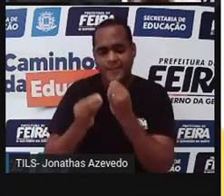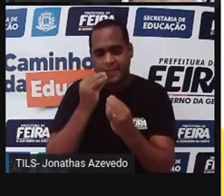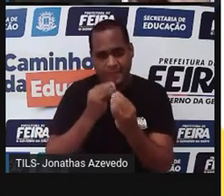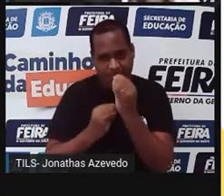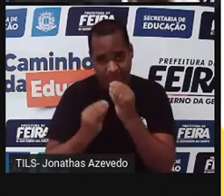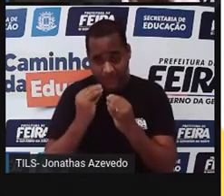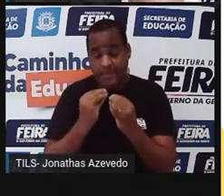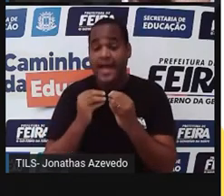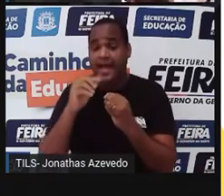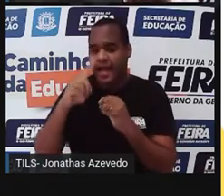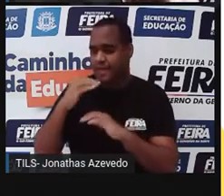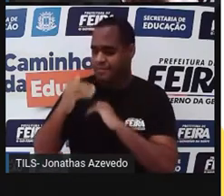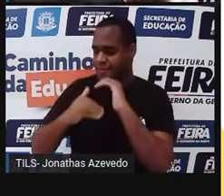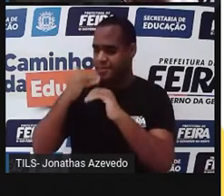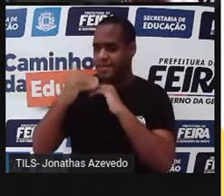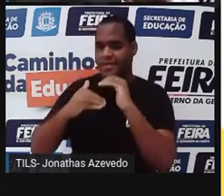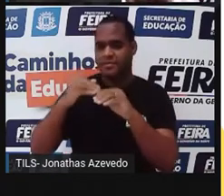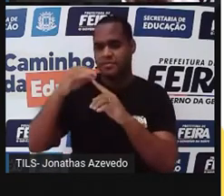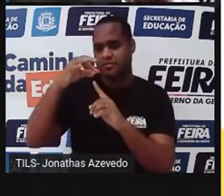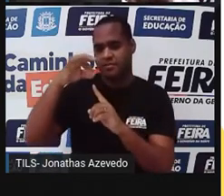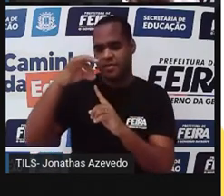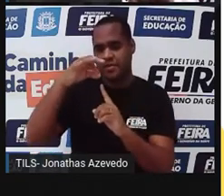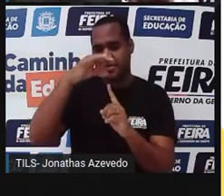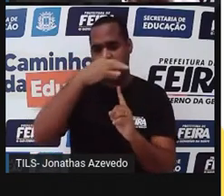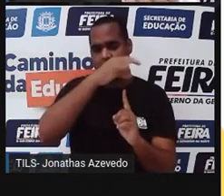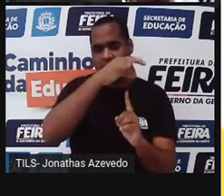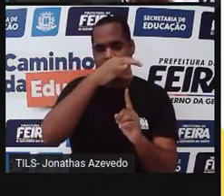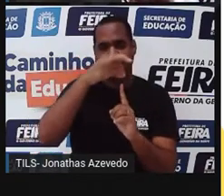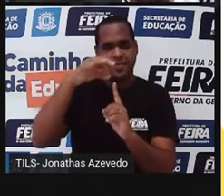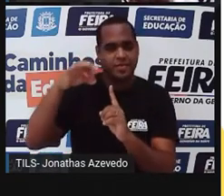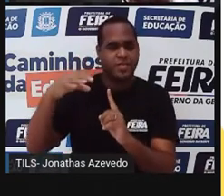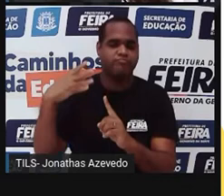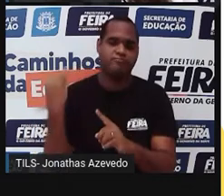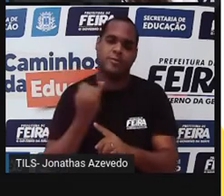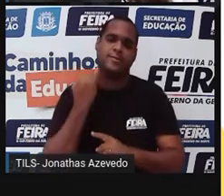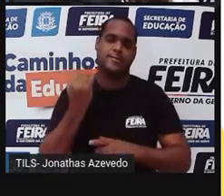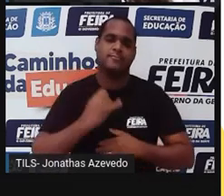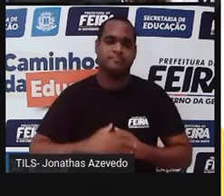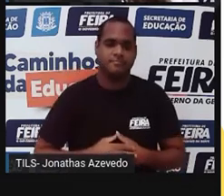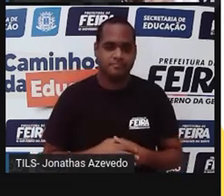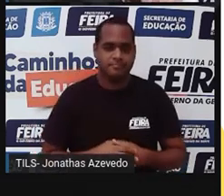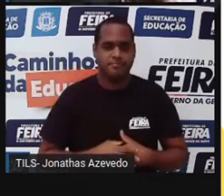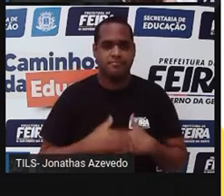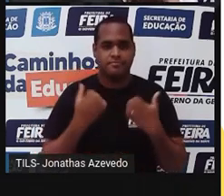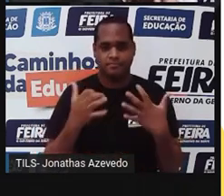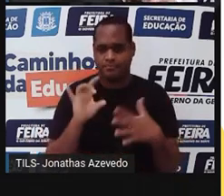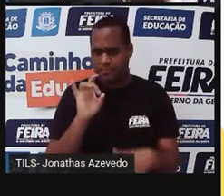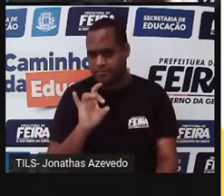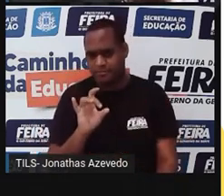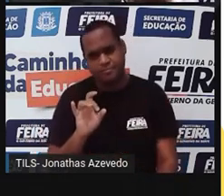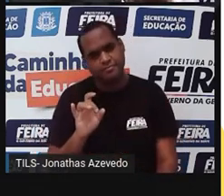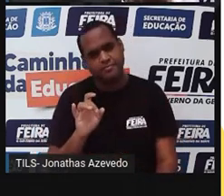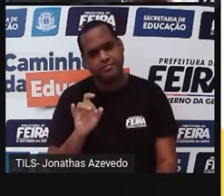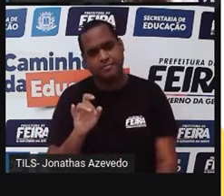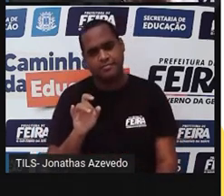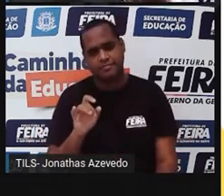esse processo de polinização que os artrópodes fazem é tão importante. Mas não é só isso.